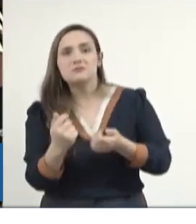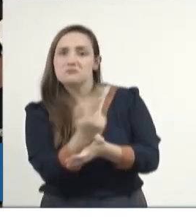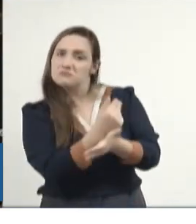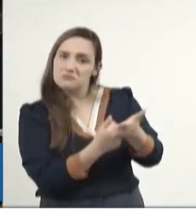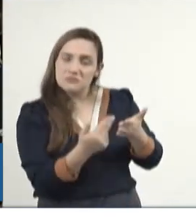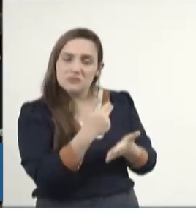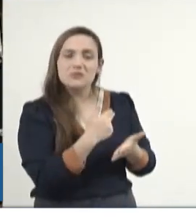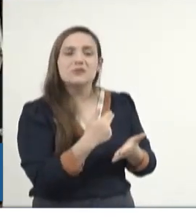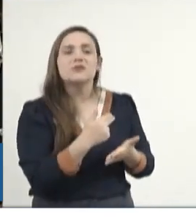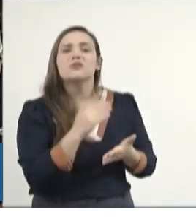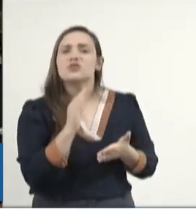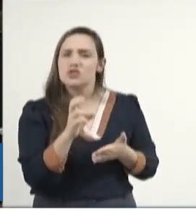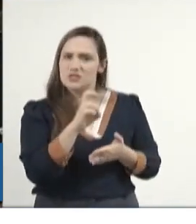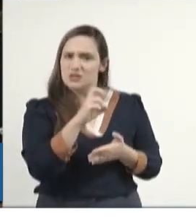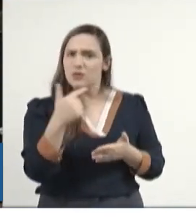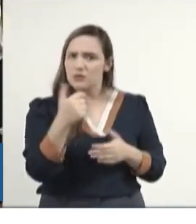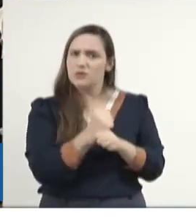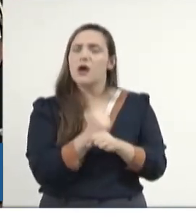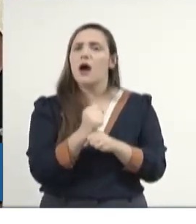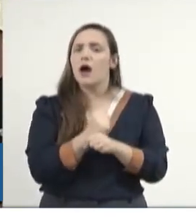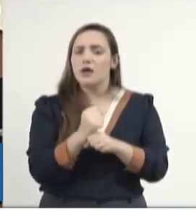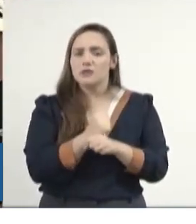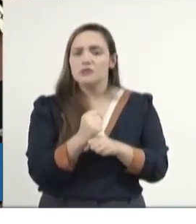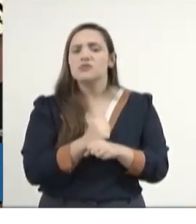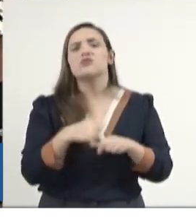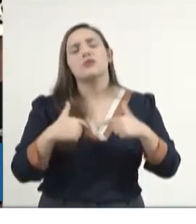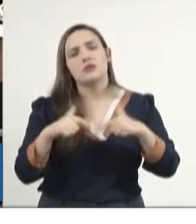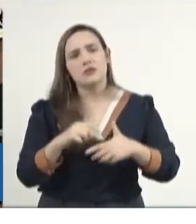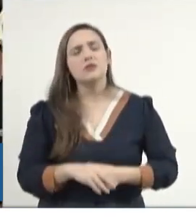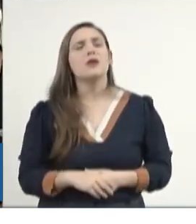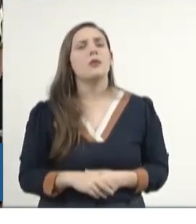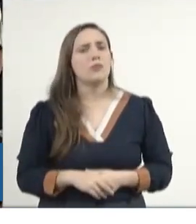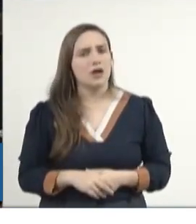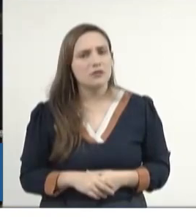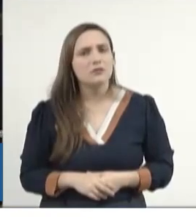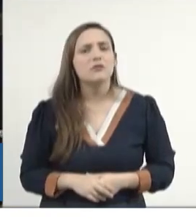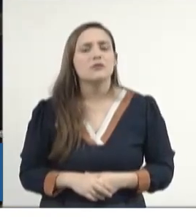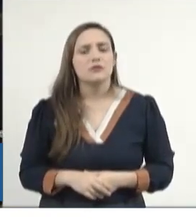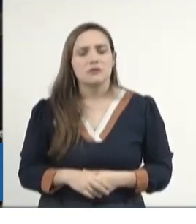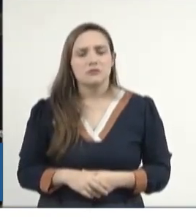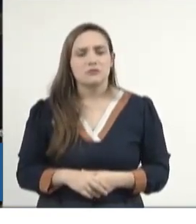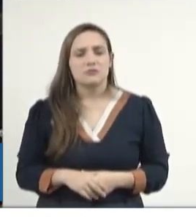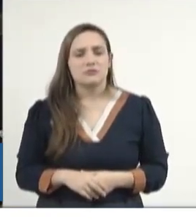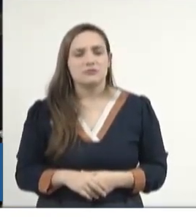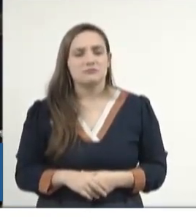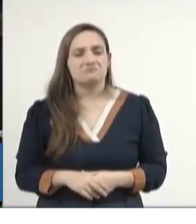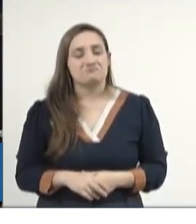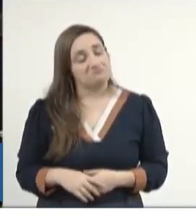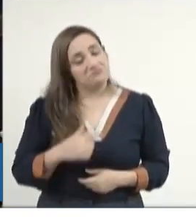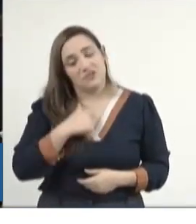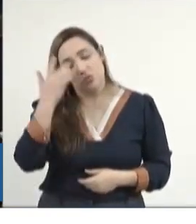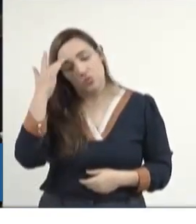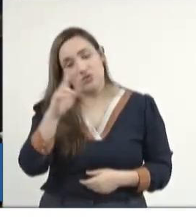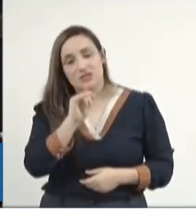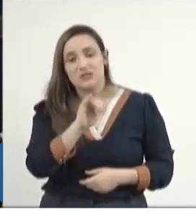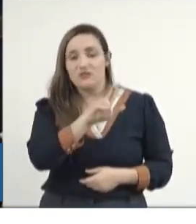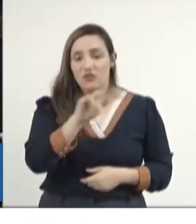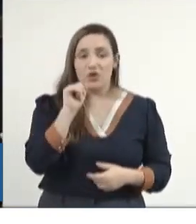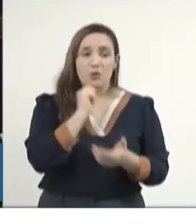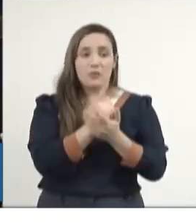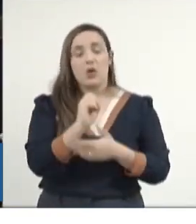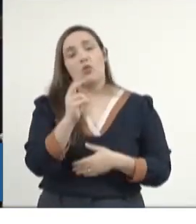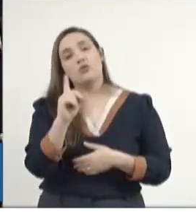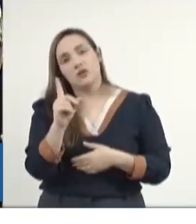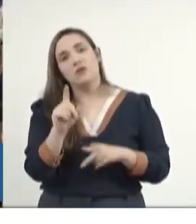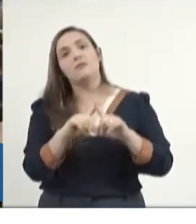52 anos de uma carreira que eu não fico esperando se vão comprar, se vão gostar,